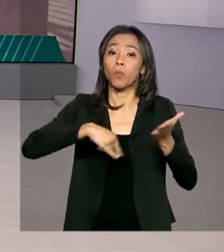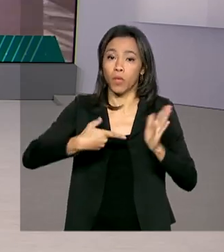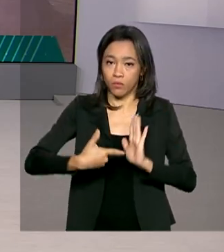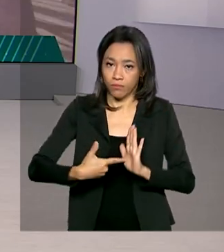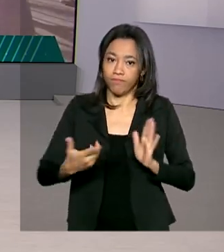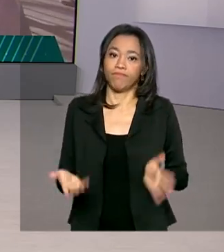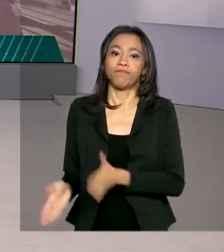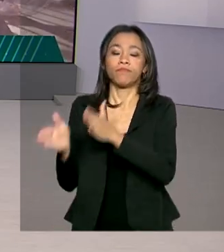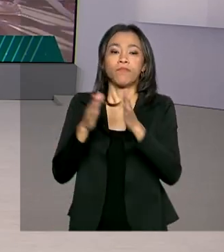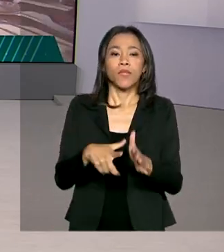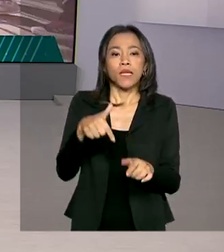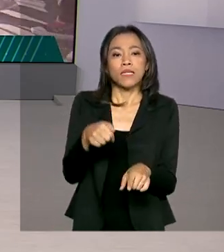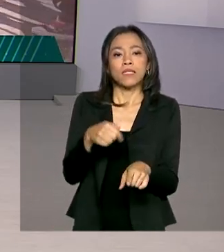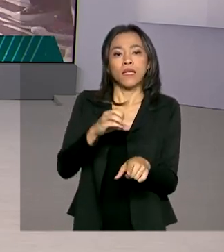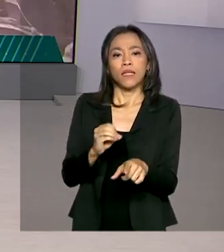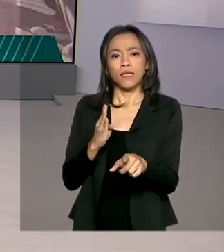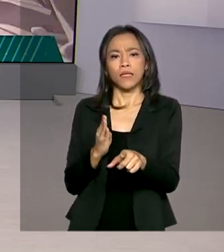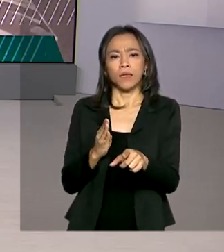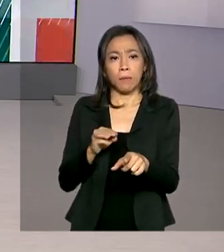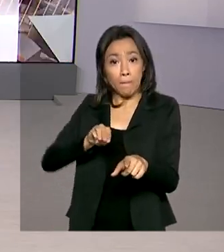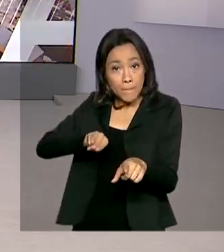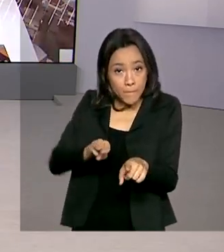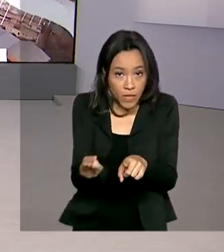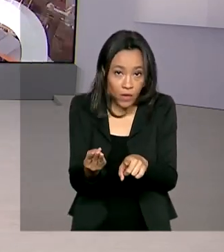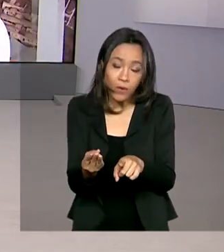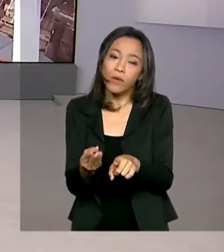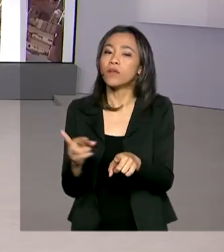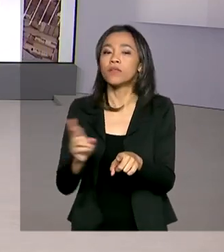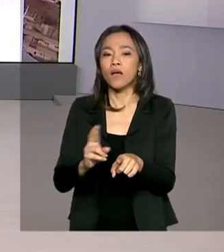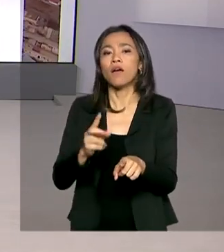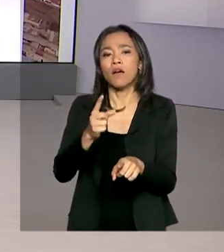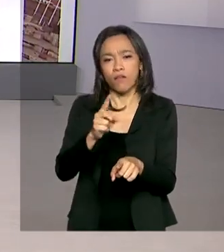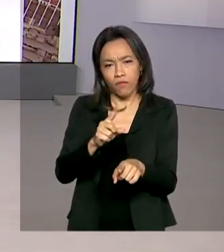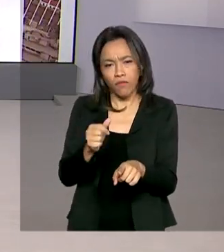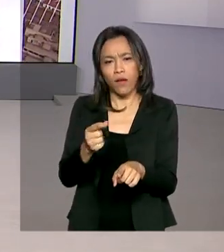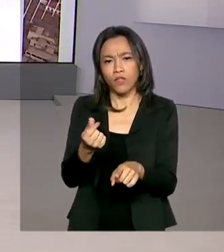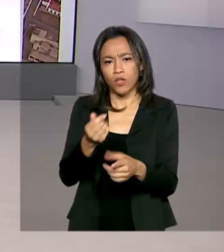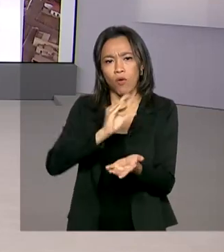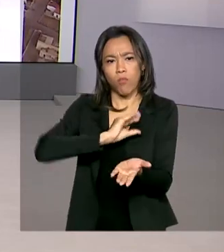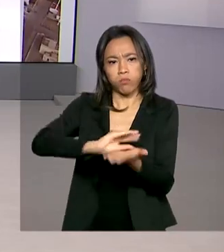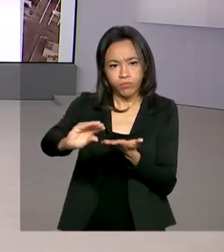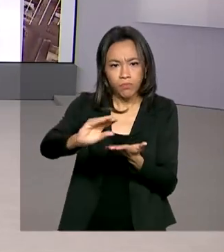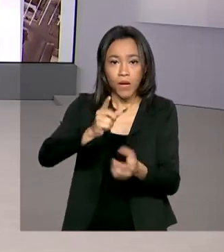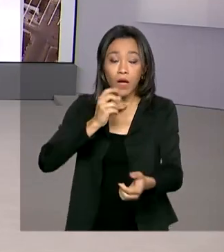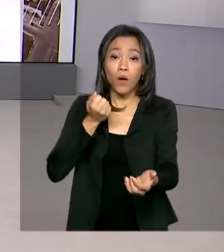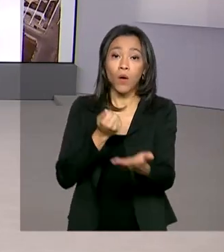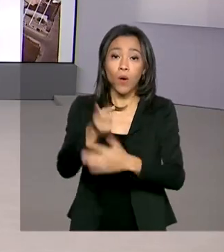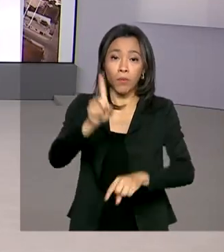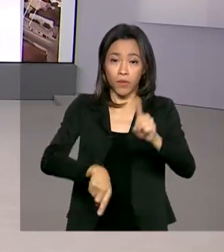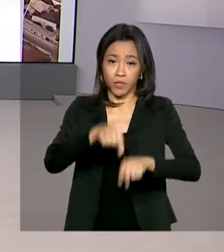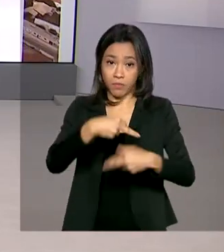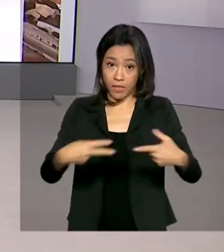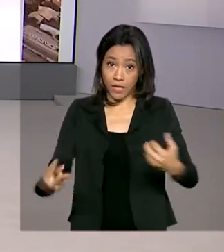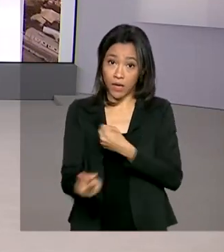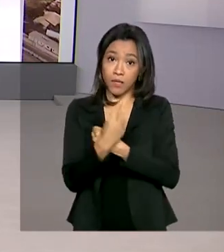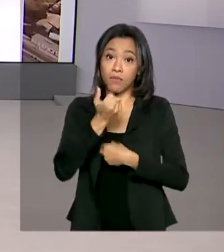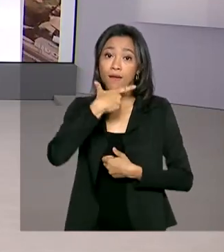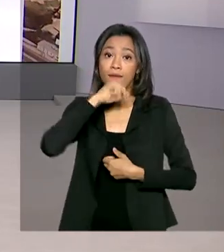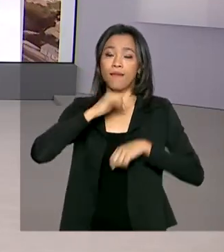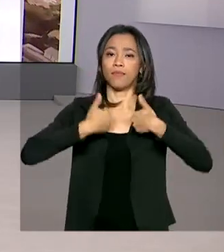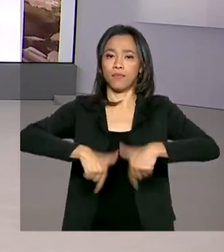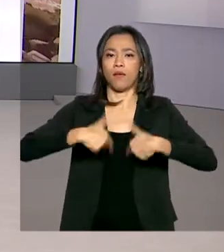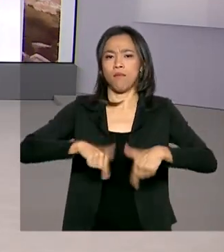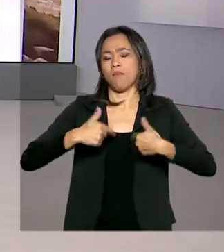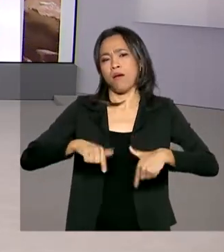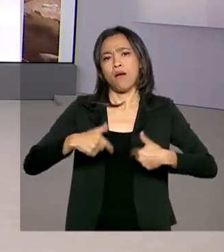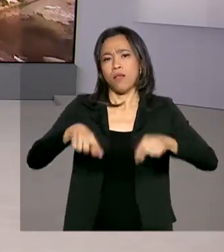70 milhões de reais vão ser investidos na compra de equipamentos de proteção individual para agentes do sistema prisional e de